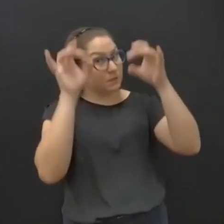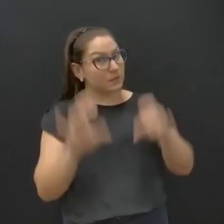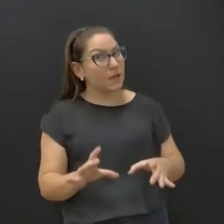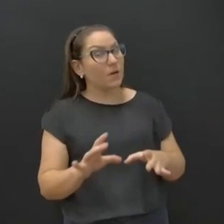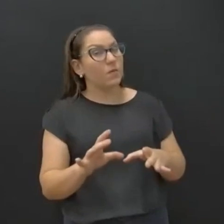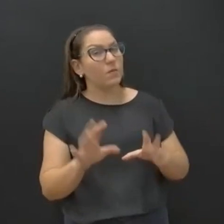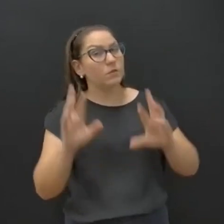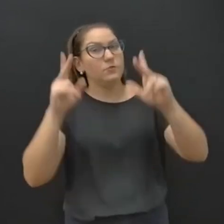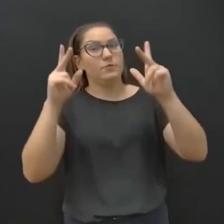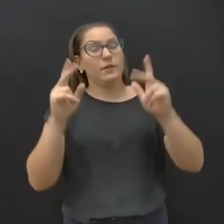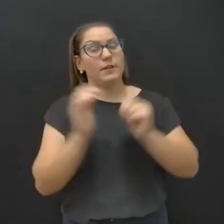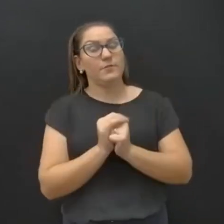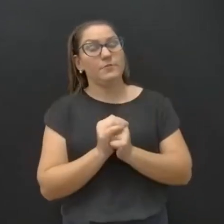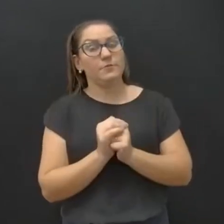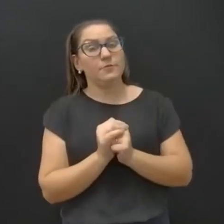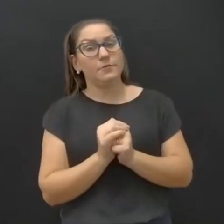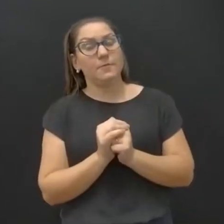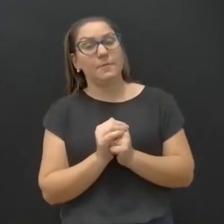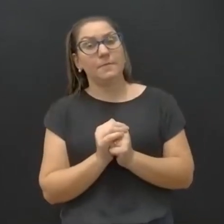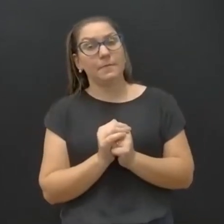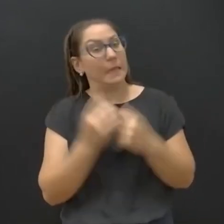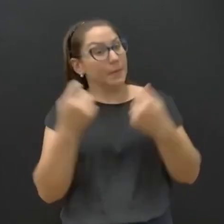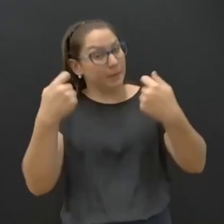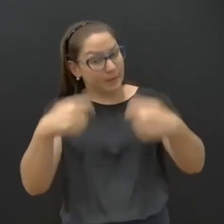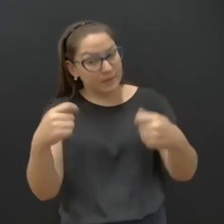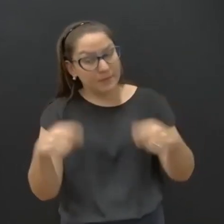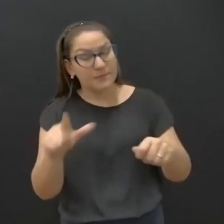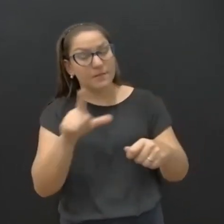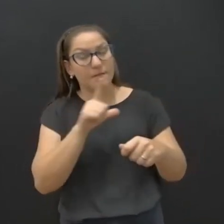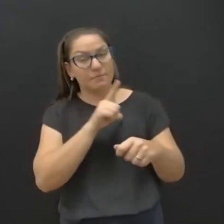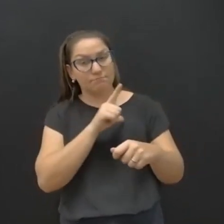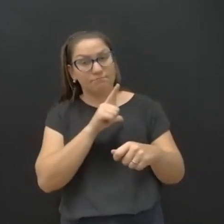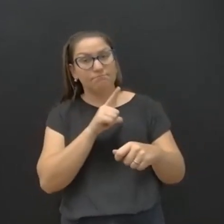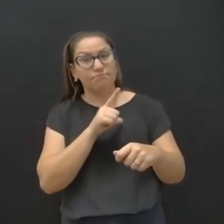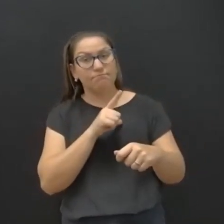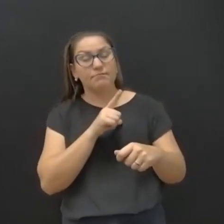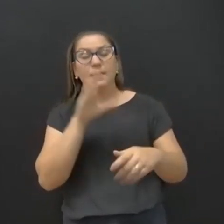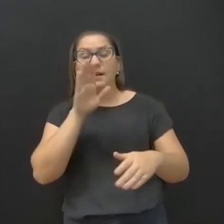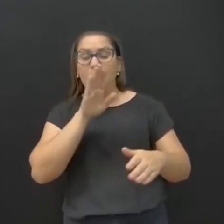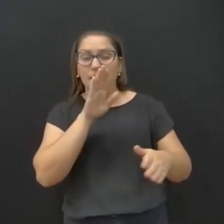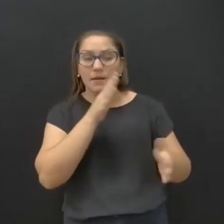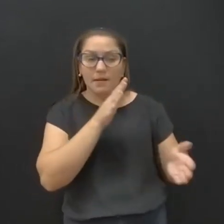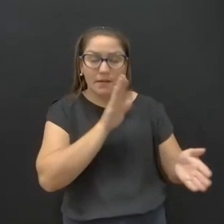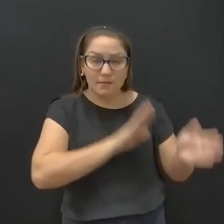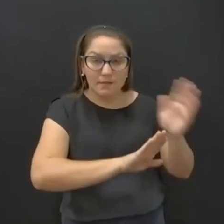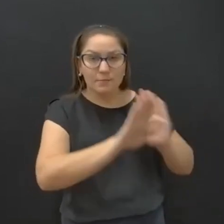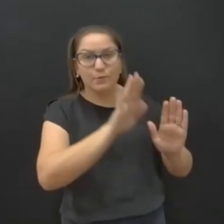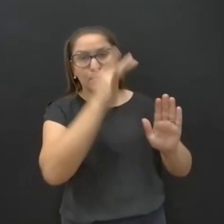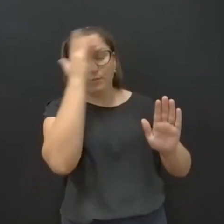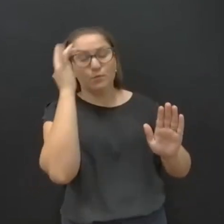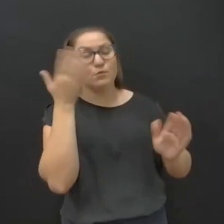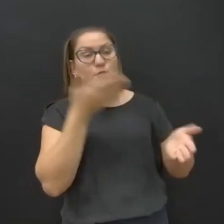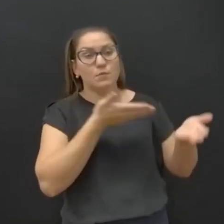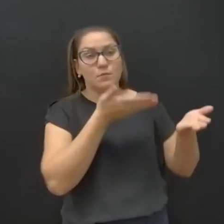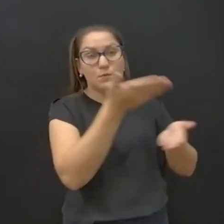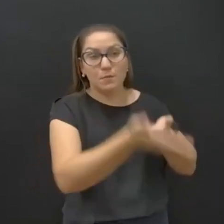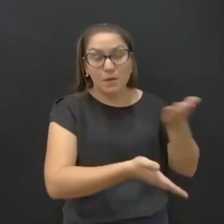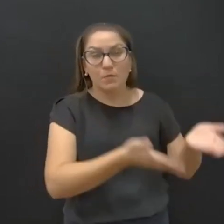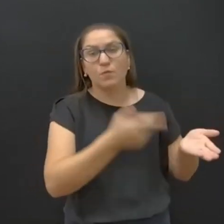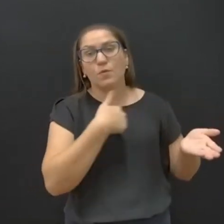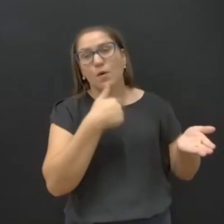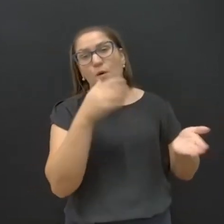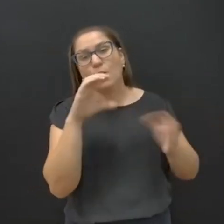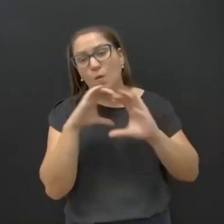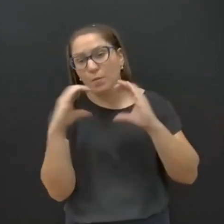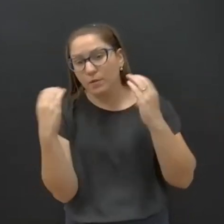ocasião diferenciada, e que precisa ser atendido os pedidos da comunidade, que é ter